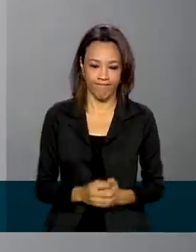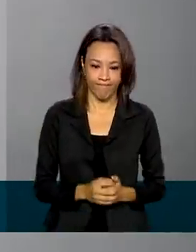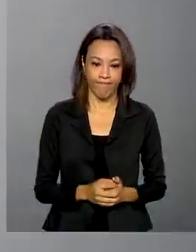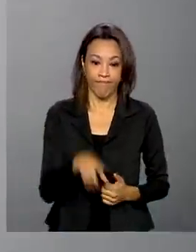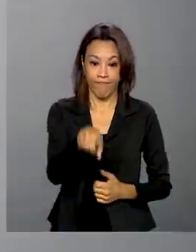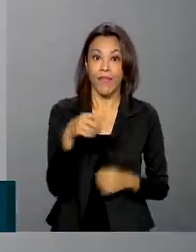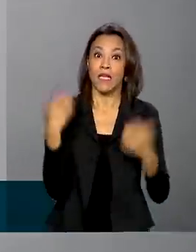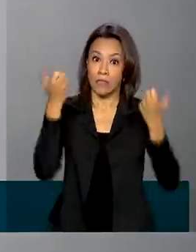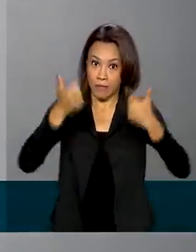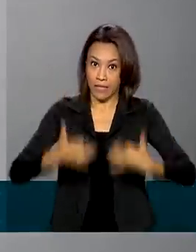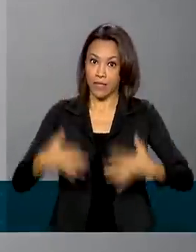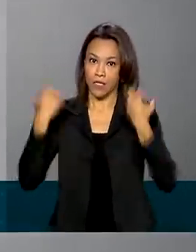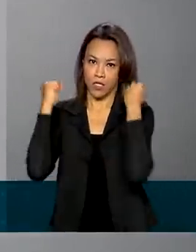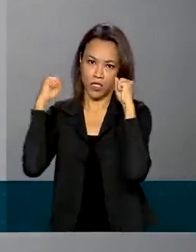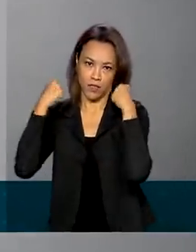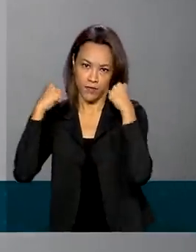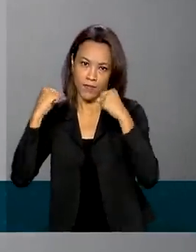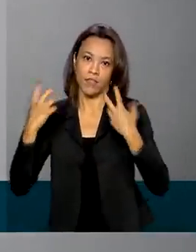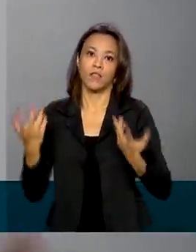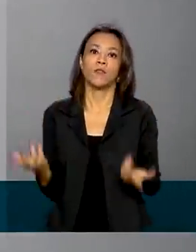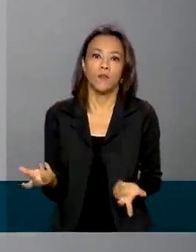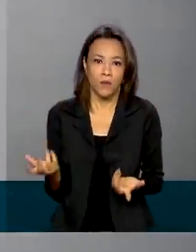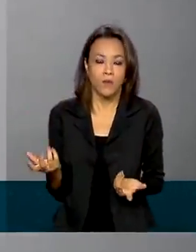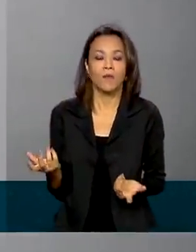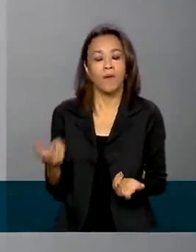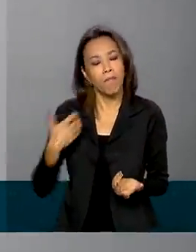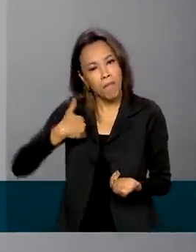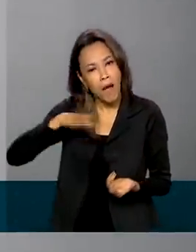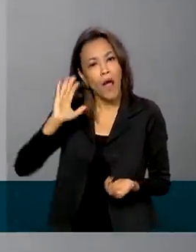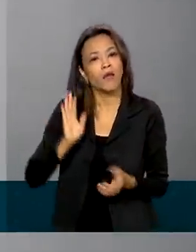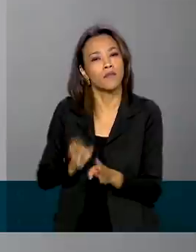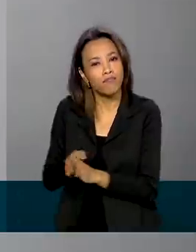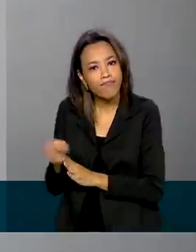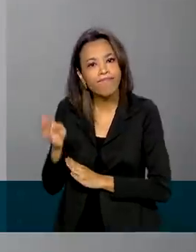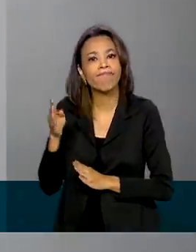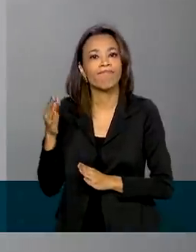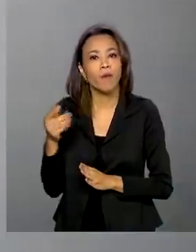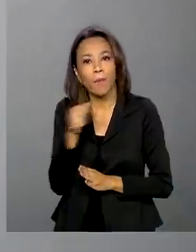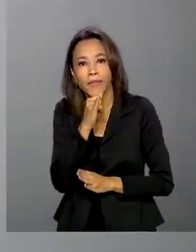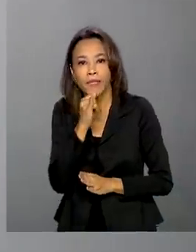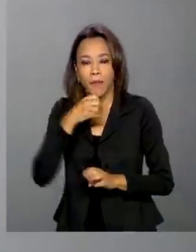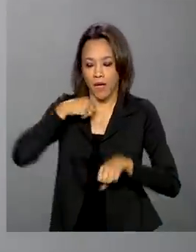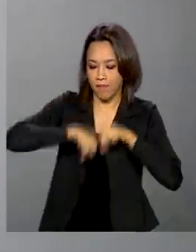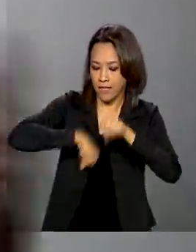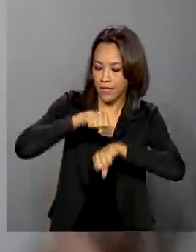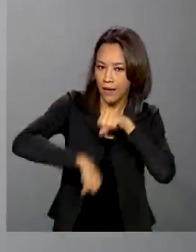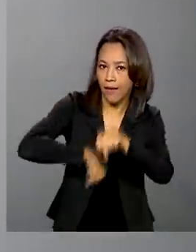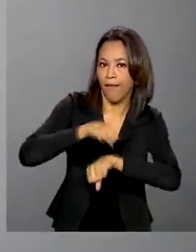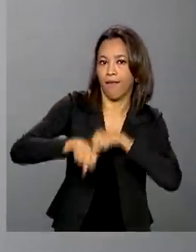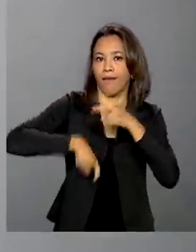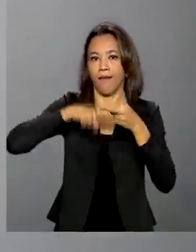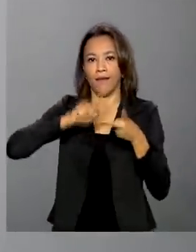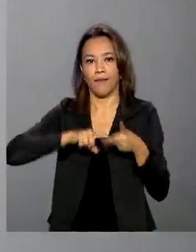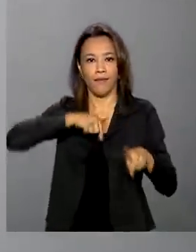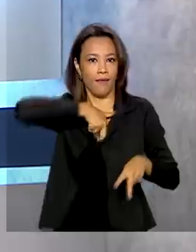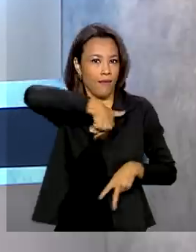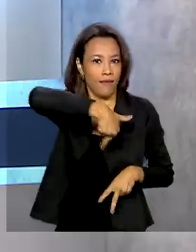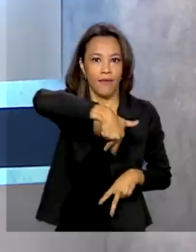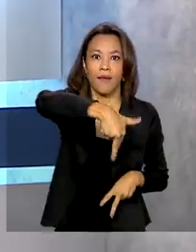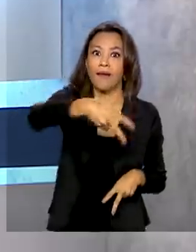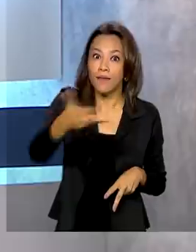físicos aeróbicos são os mais recomendados, como andar de bicicleta, fazer uma caminhada.